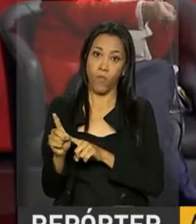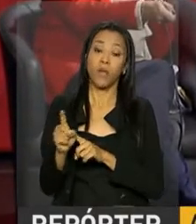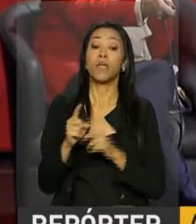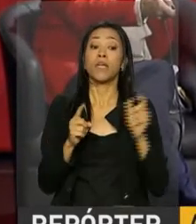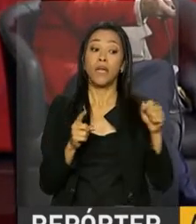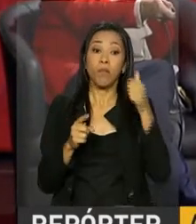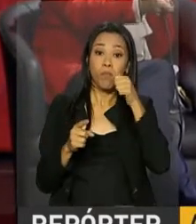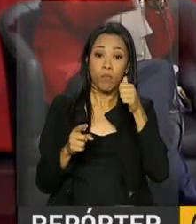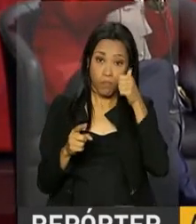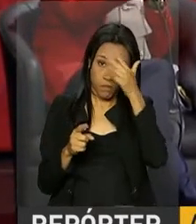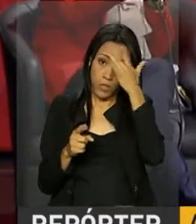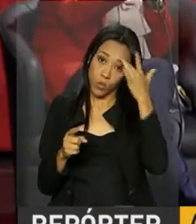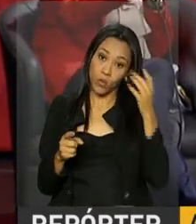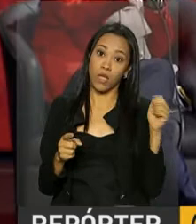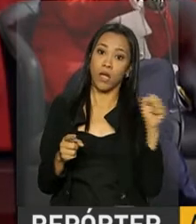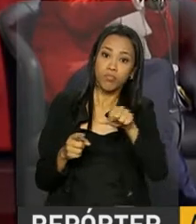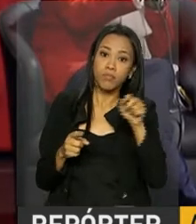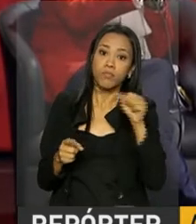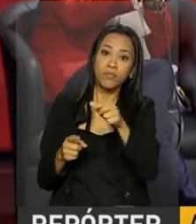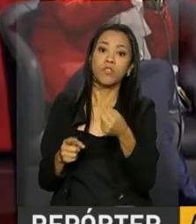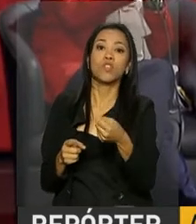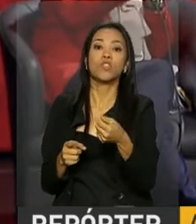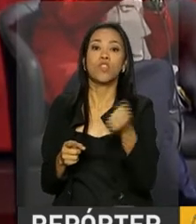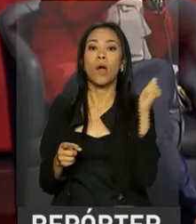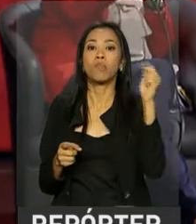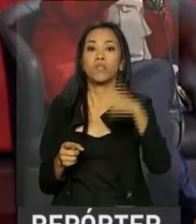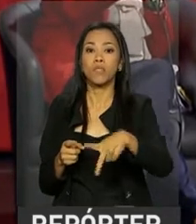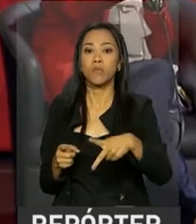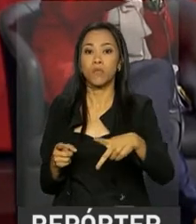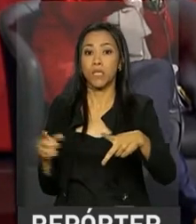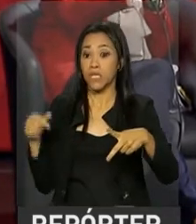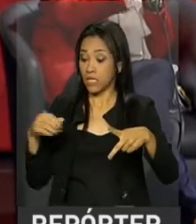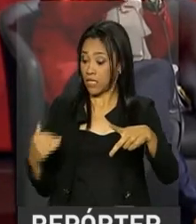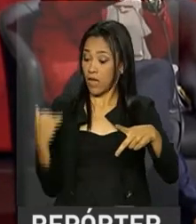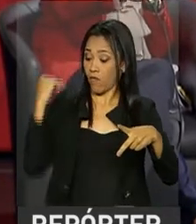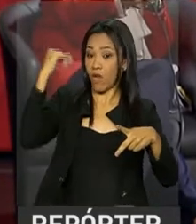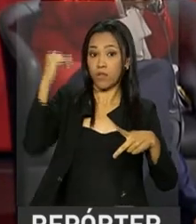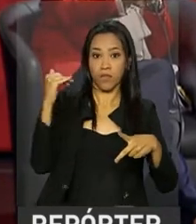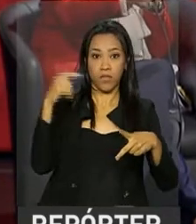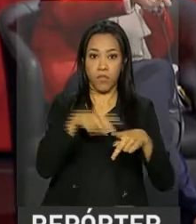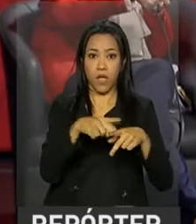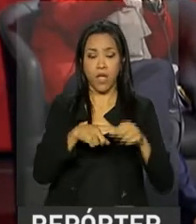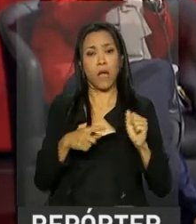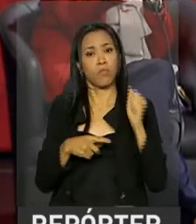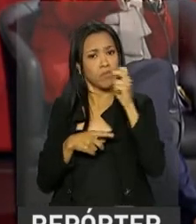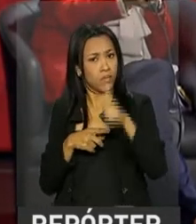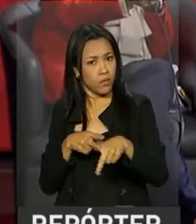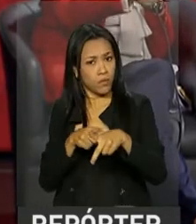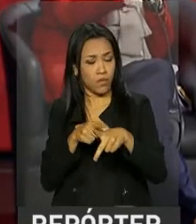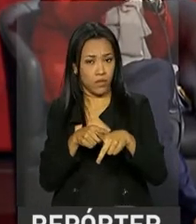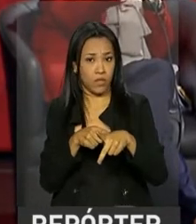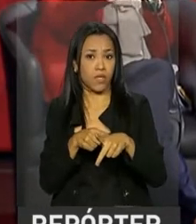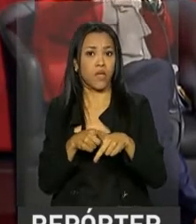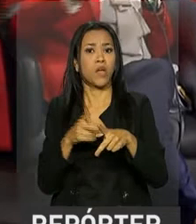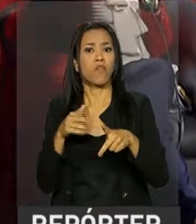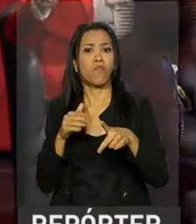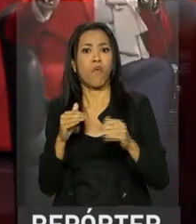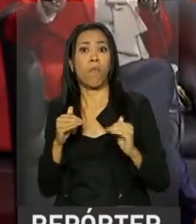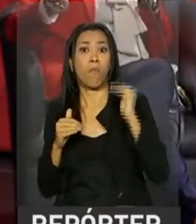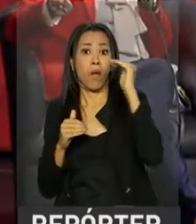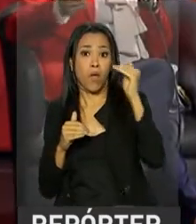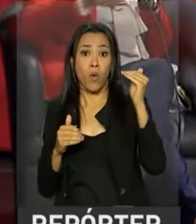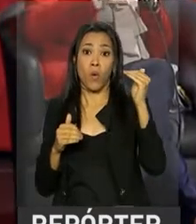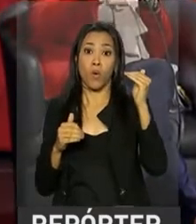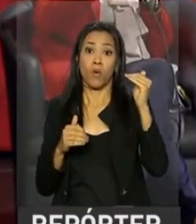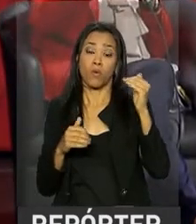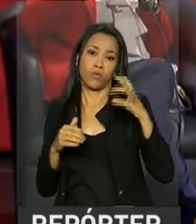aposentar. Se a pensão dela já for superior ao salário mínimo e o valor da aposentadoria dela for maior do